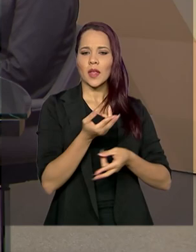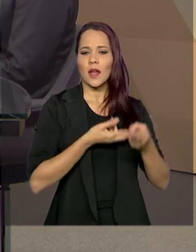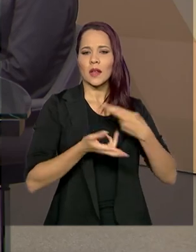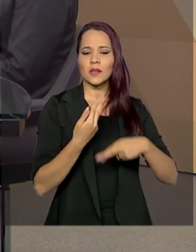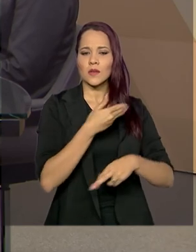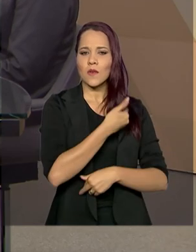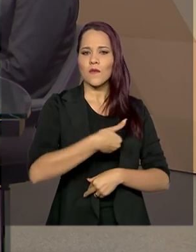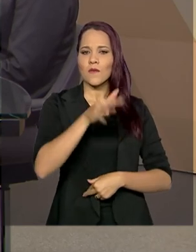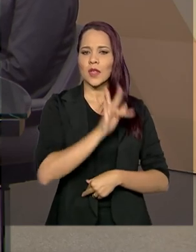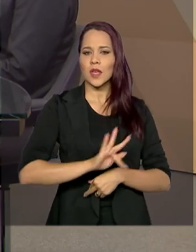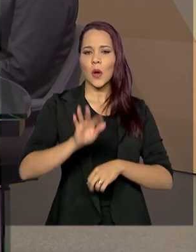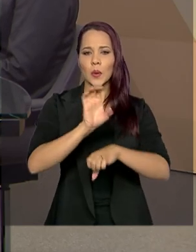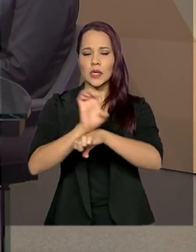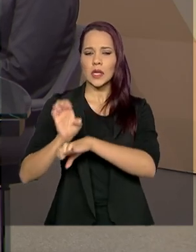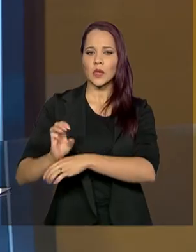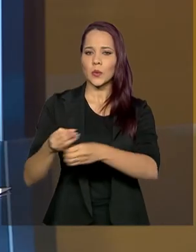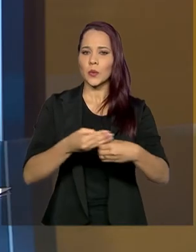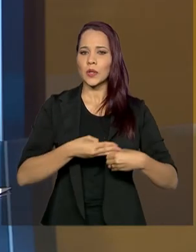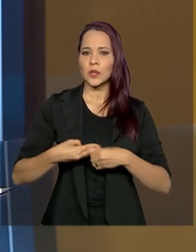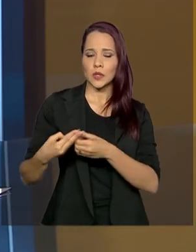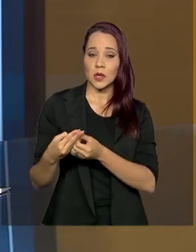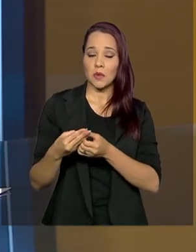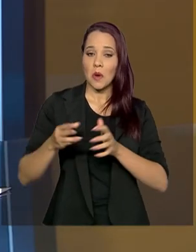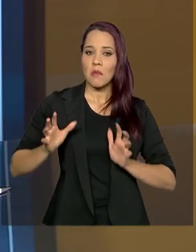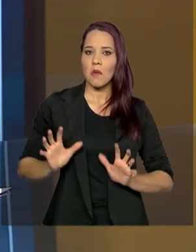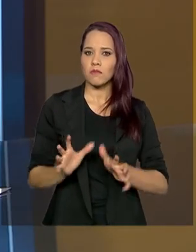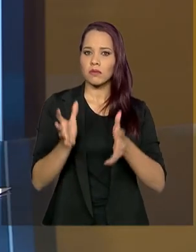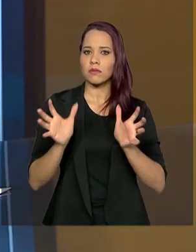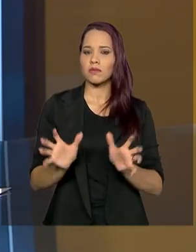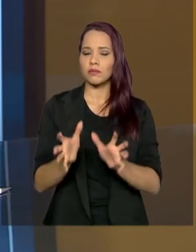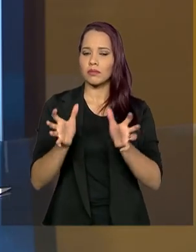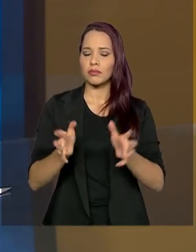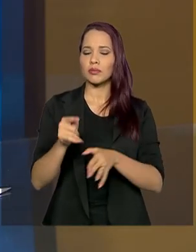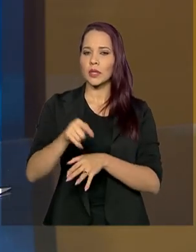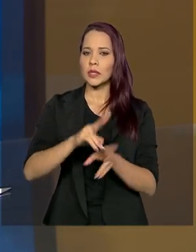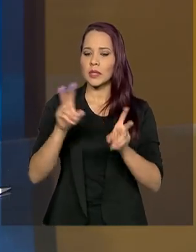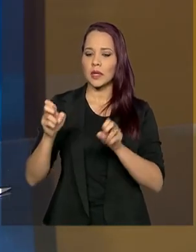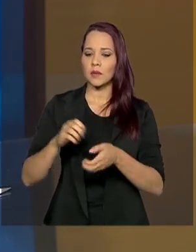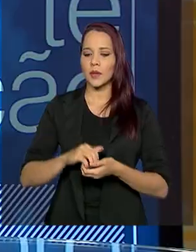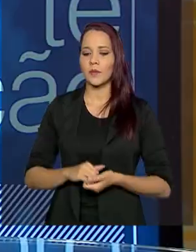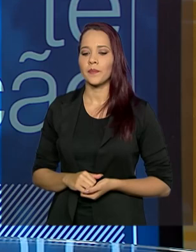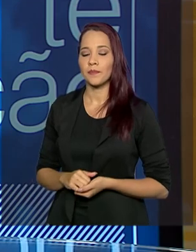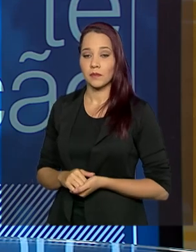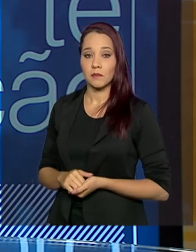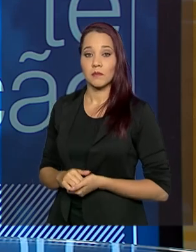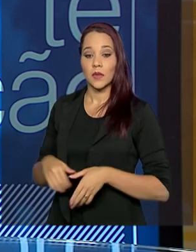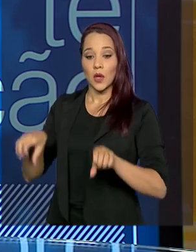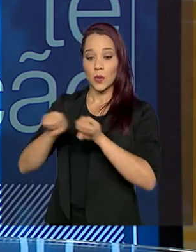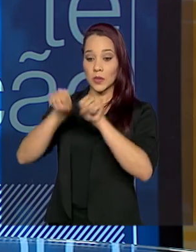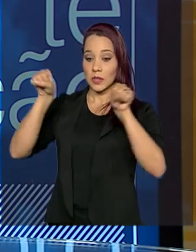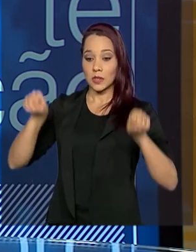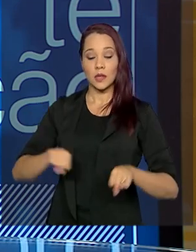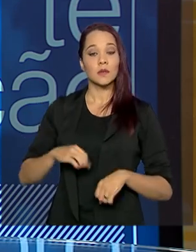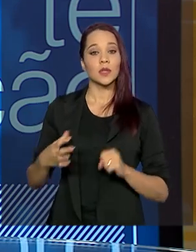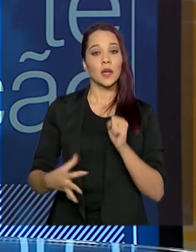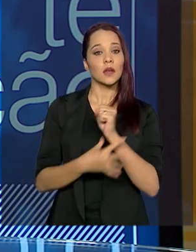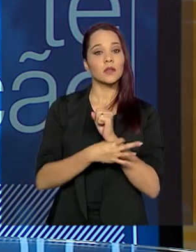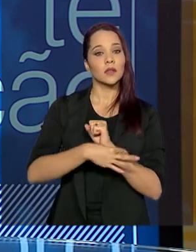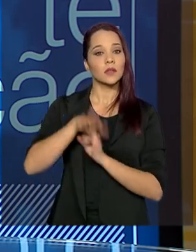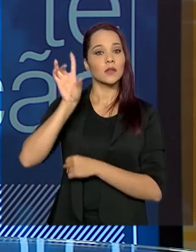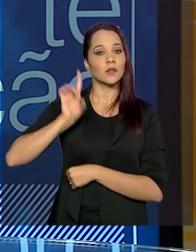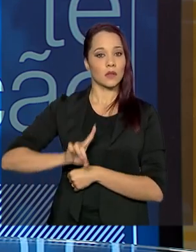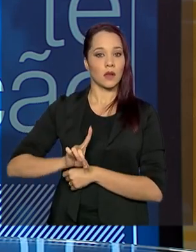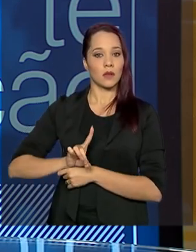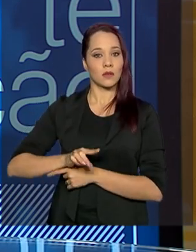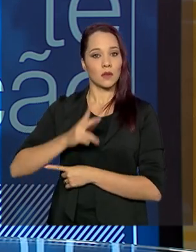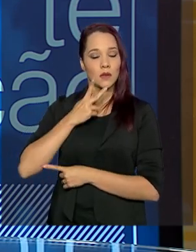do governo federal com estados e municípios justamente para promover essa questão? O sistema de garantia de direitos,